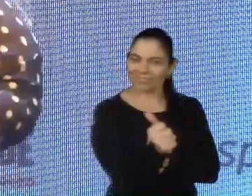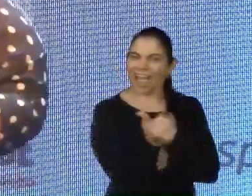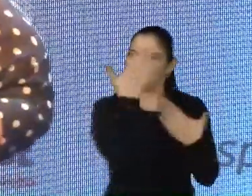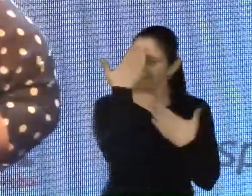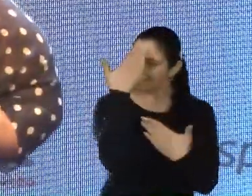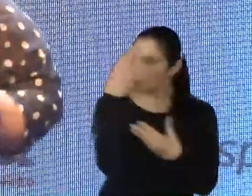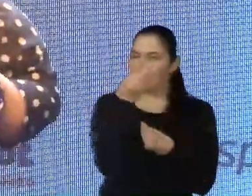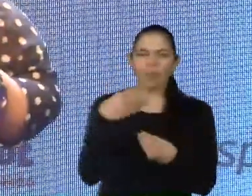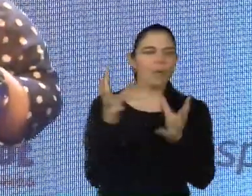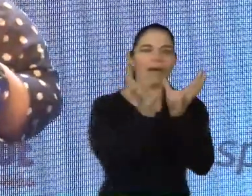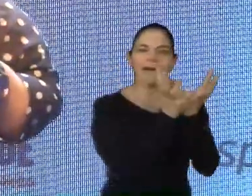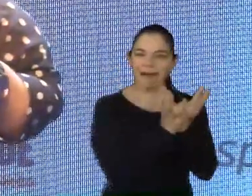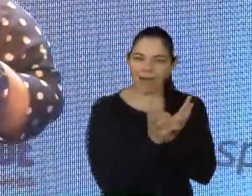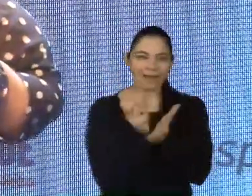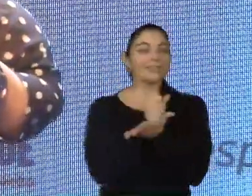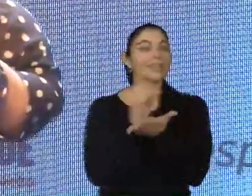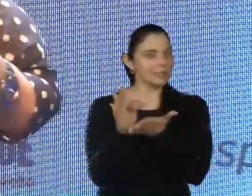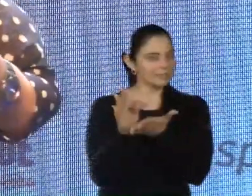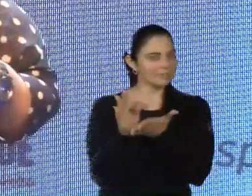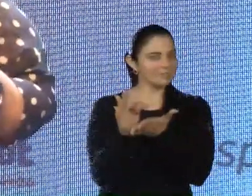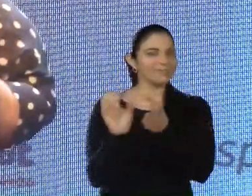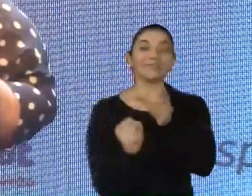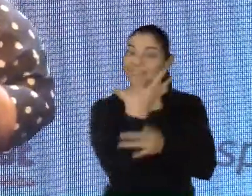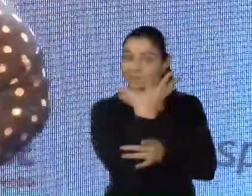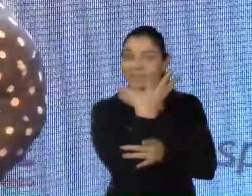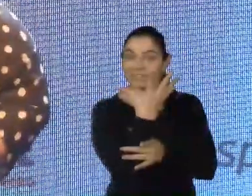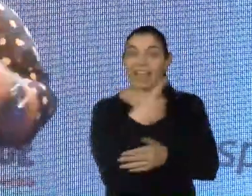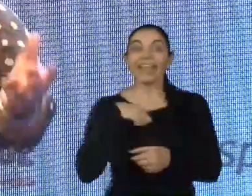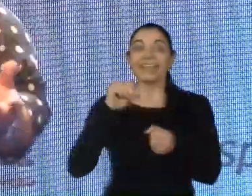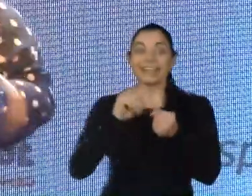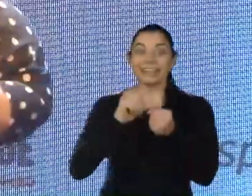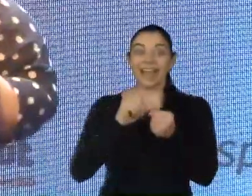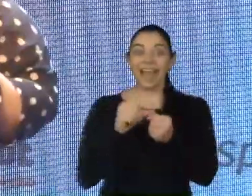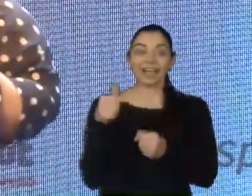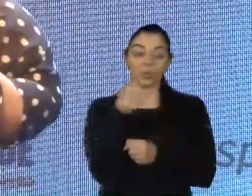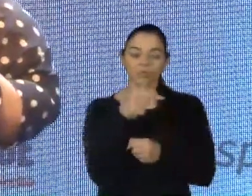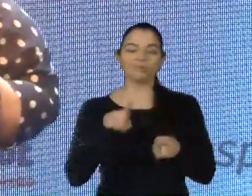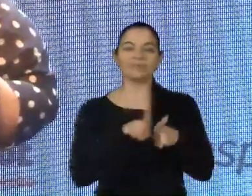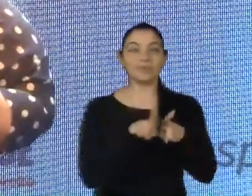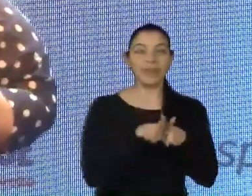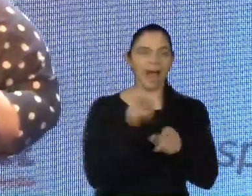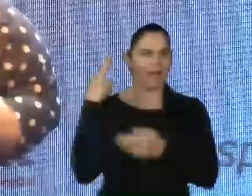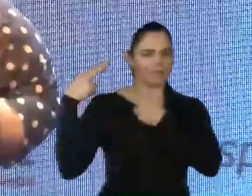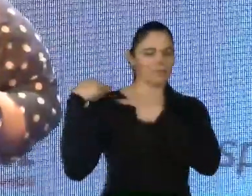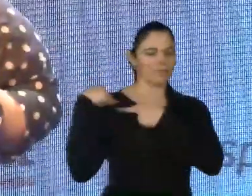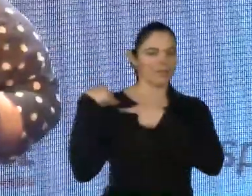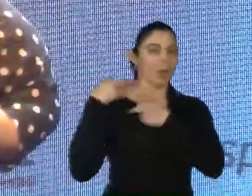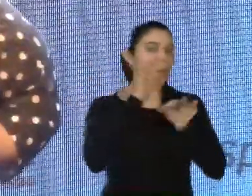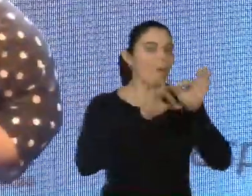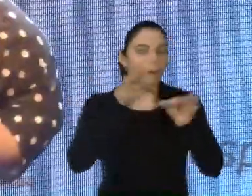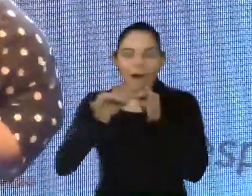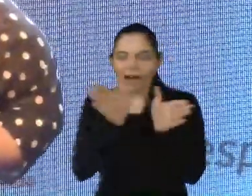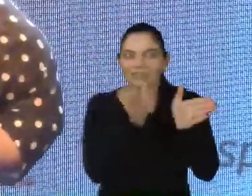Agradecemos a equipe da Startup Semeares, que está ao meu lado, responsável pela organização da